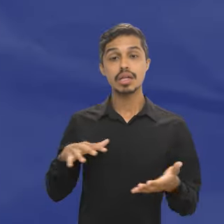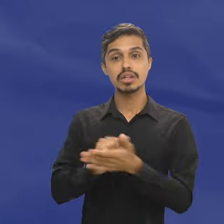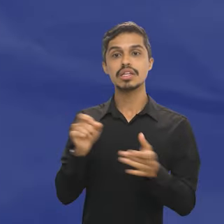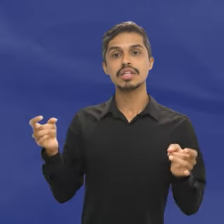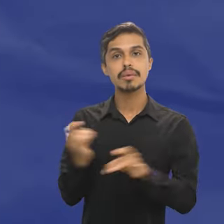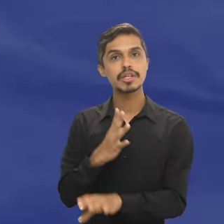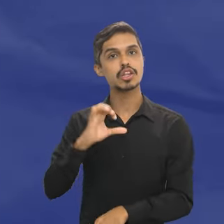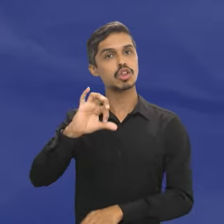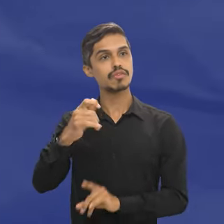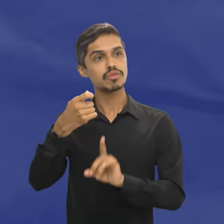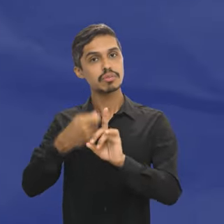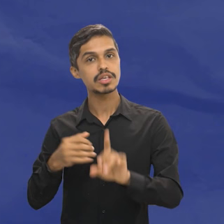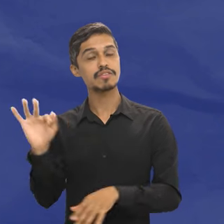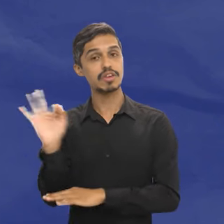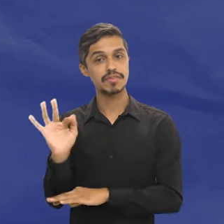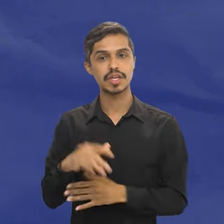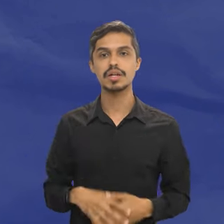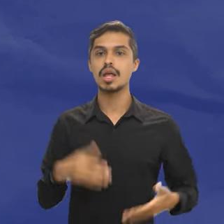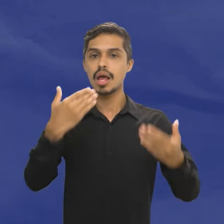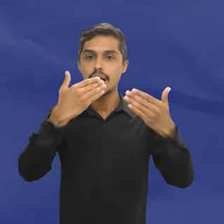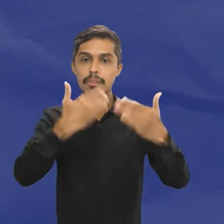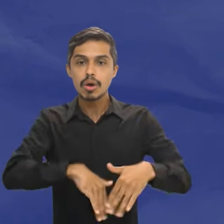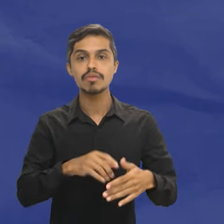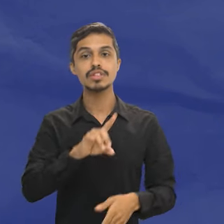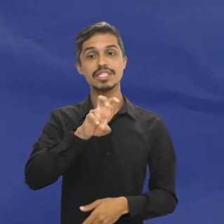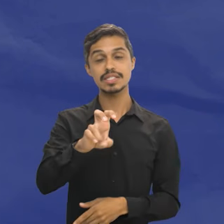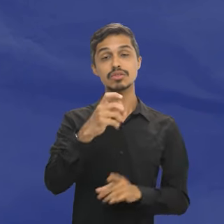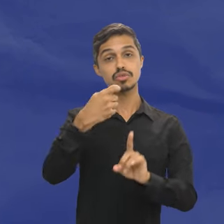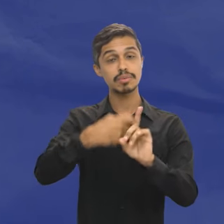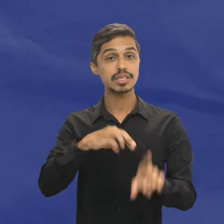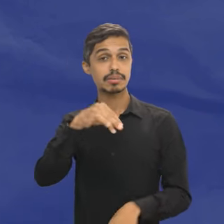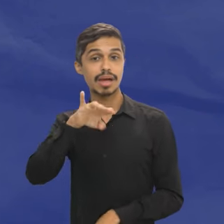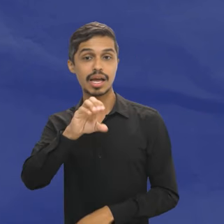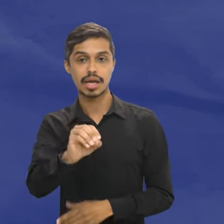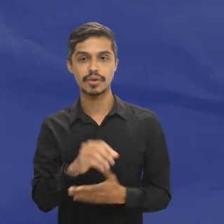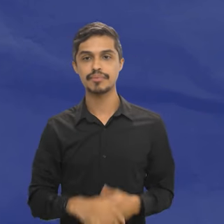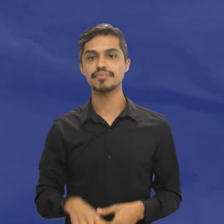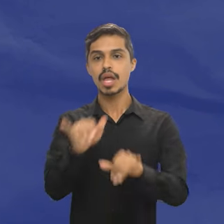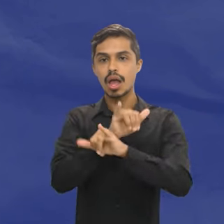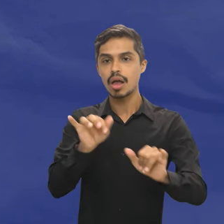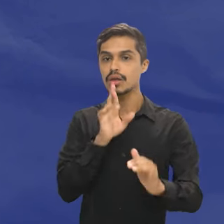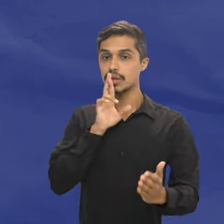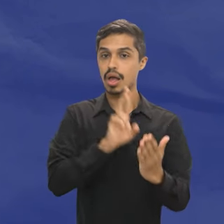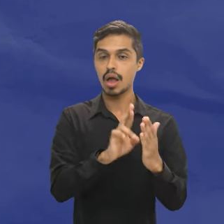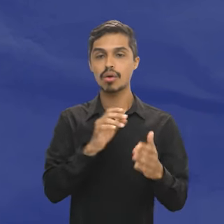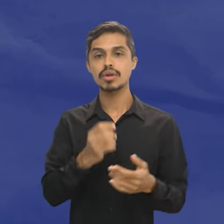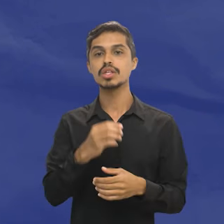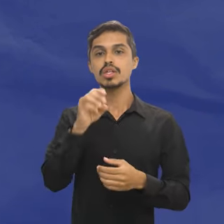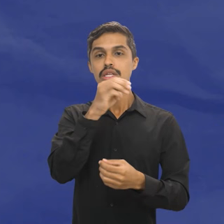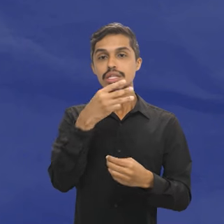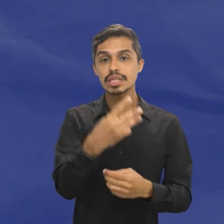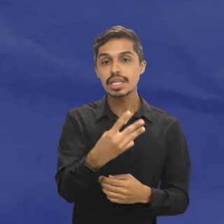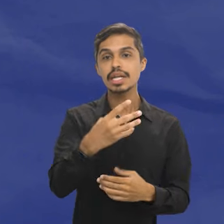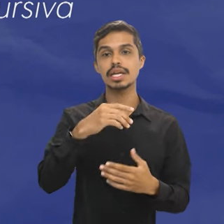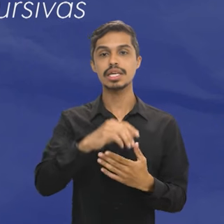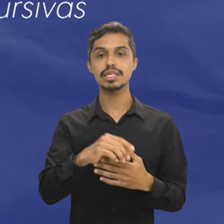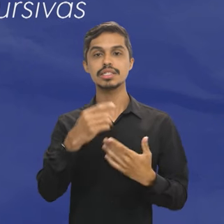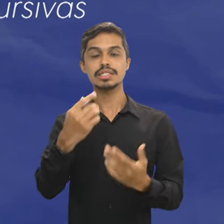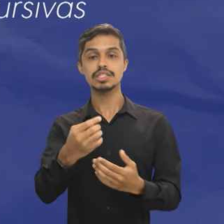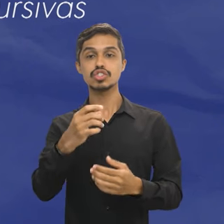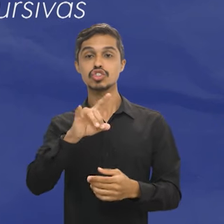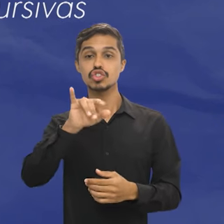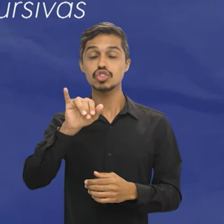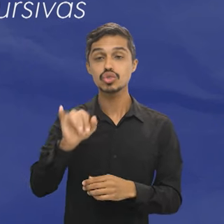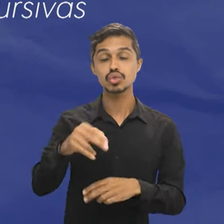inscrições encerram 9 de fevereiro. A prova será dia 5 de maio. A divulgação dos resultados das provas objetivas